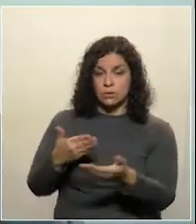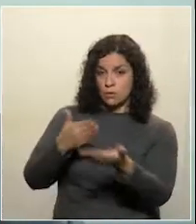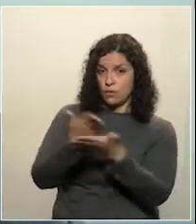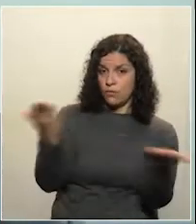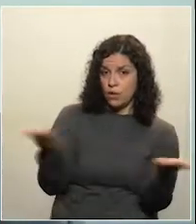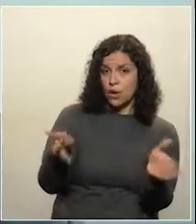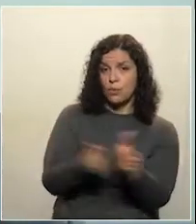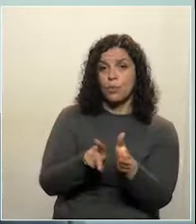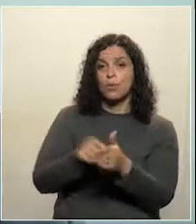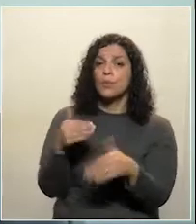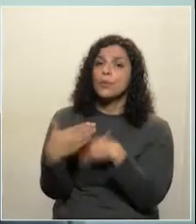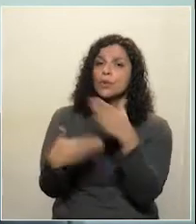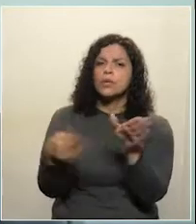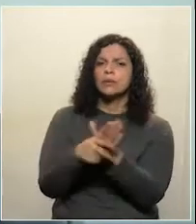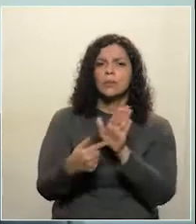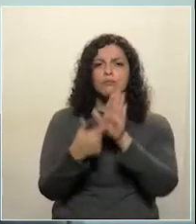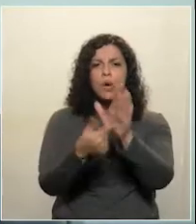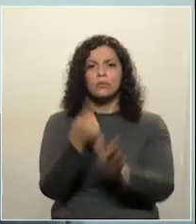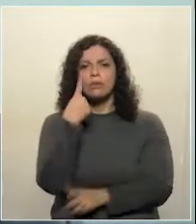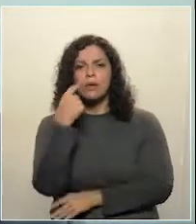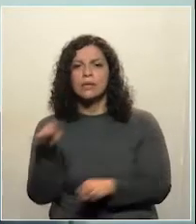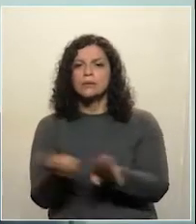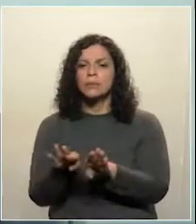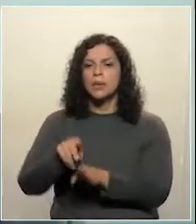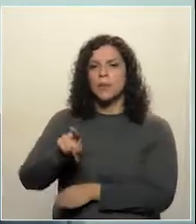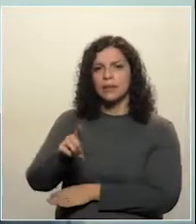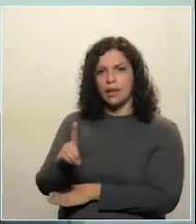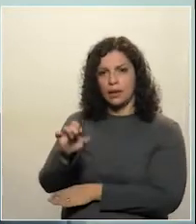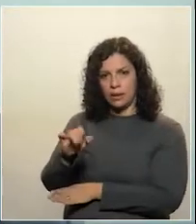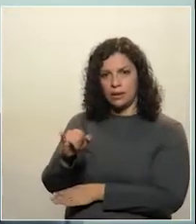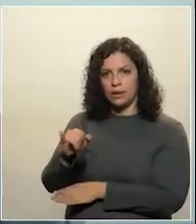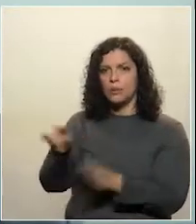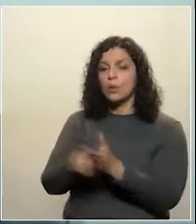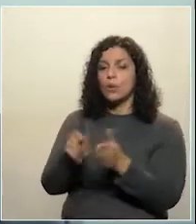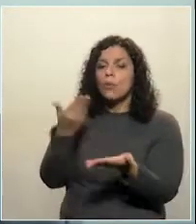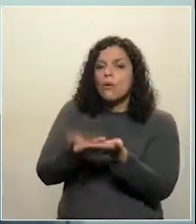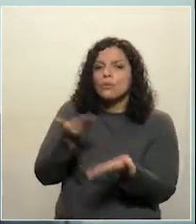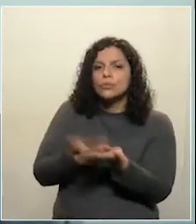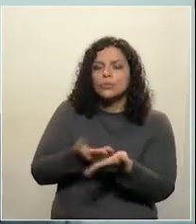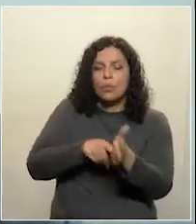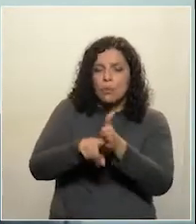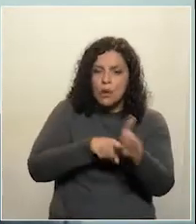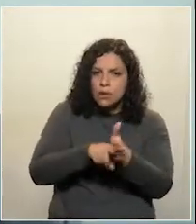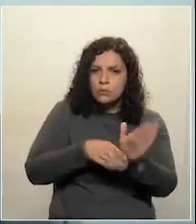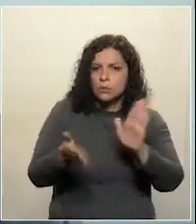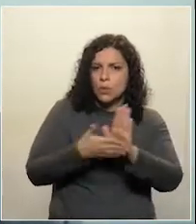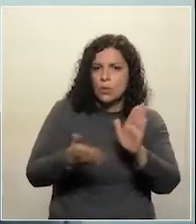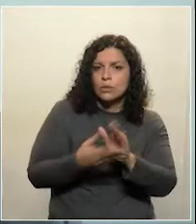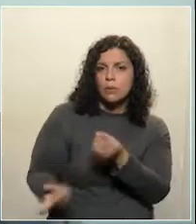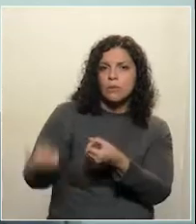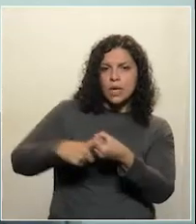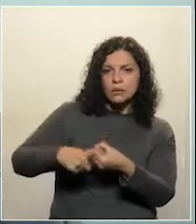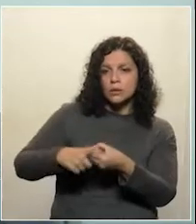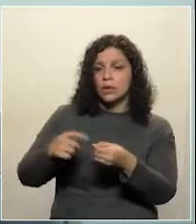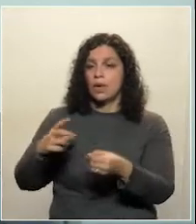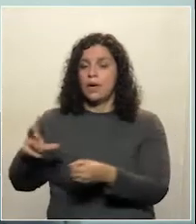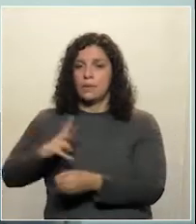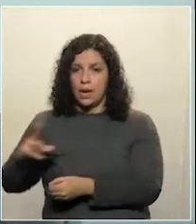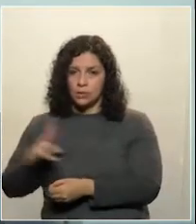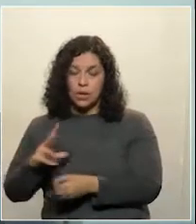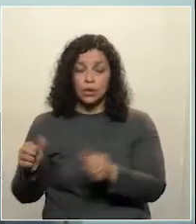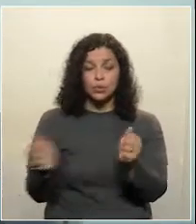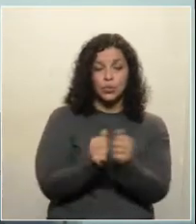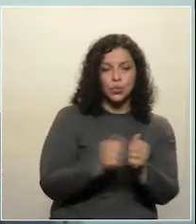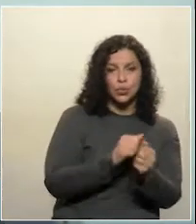lançamento e procedimento de manifestação de interesse PMI para a elaboração de estudos, levantamentos, propostos, estruturação de parceria público-privado na modalidade